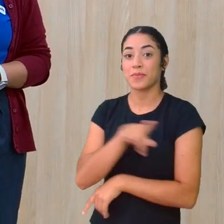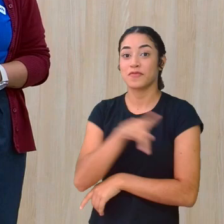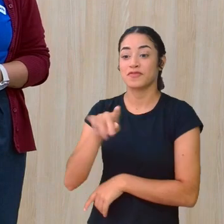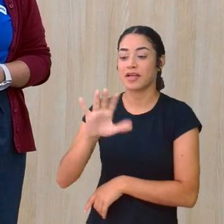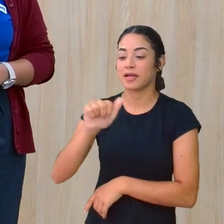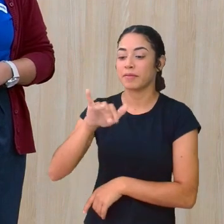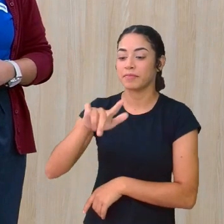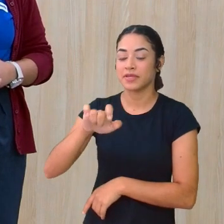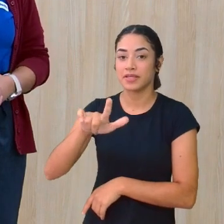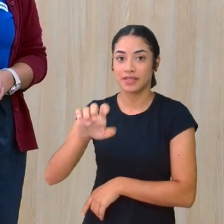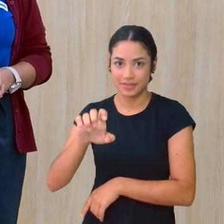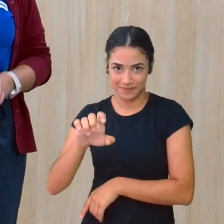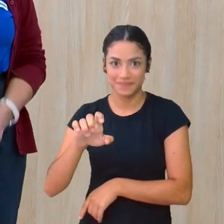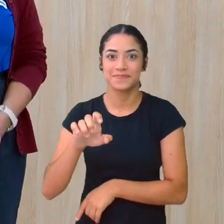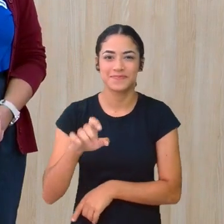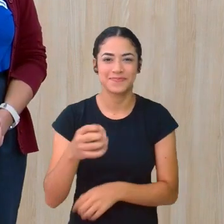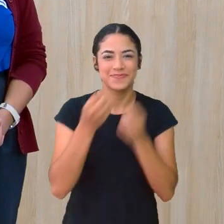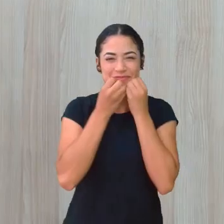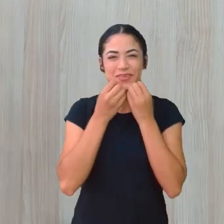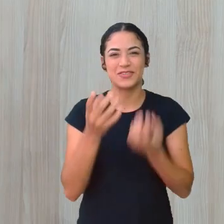Borba. Oi Camille, bom dia!